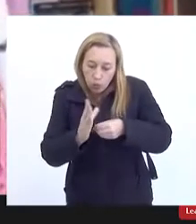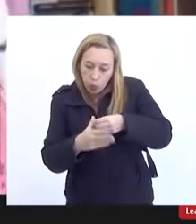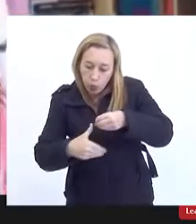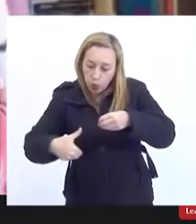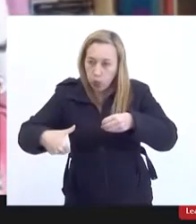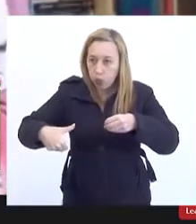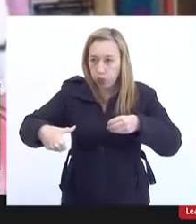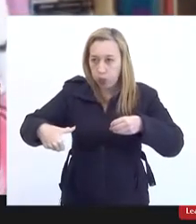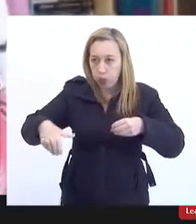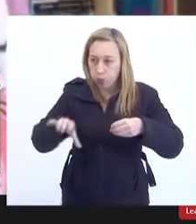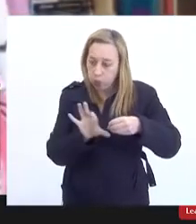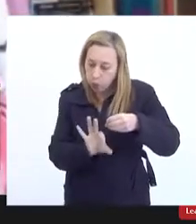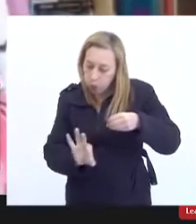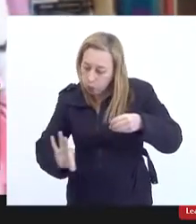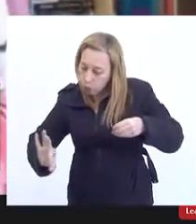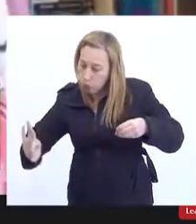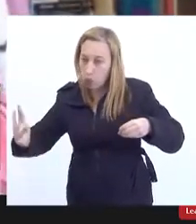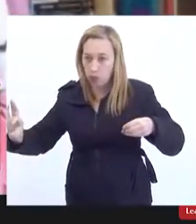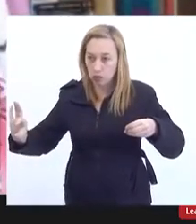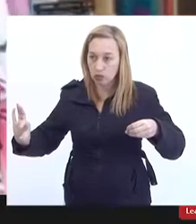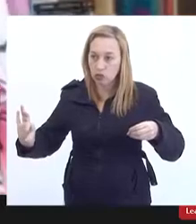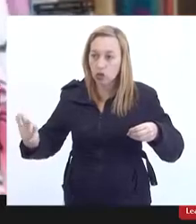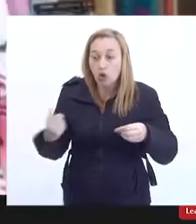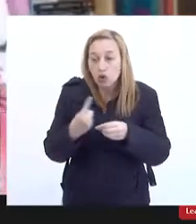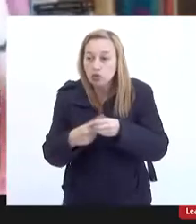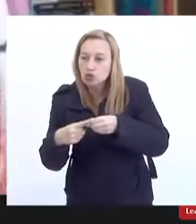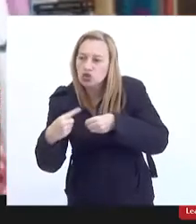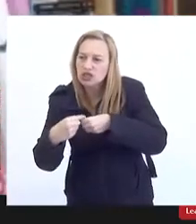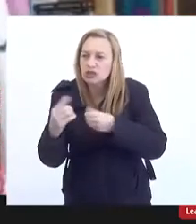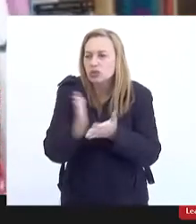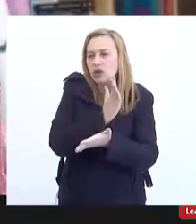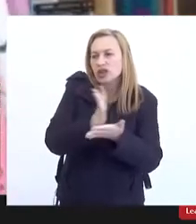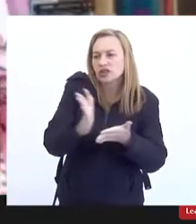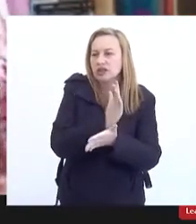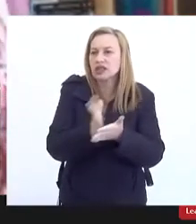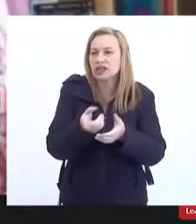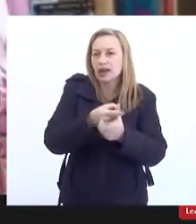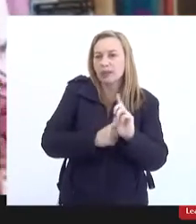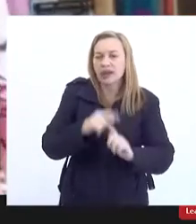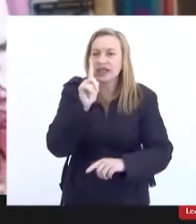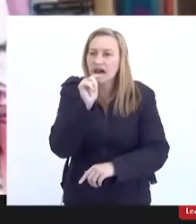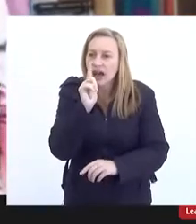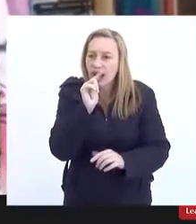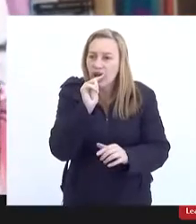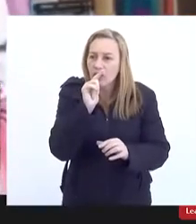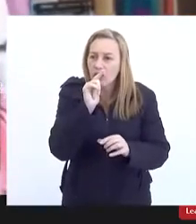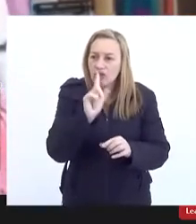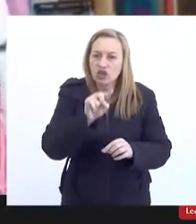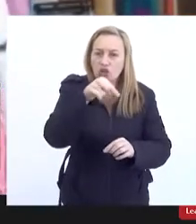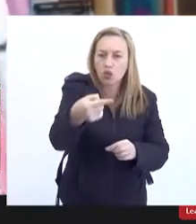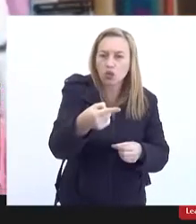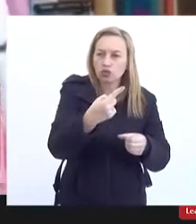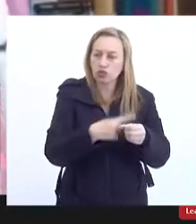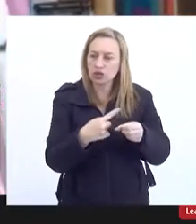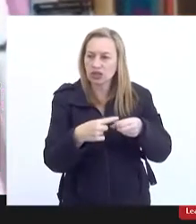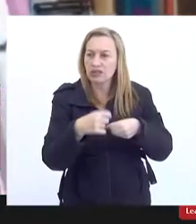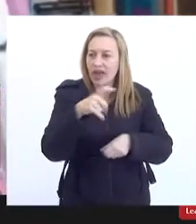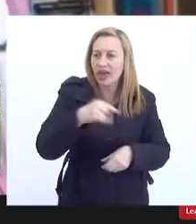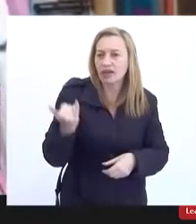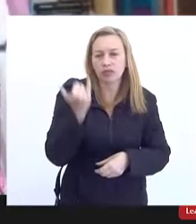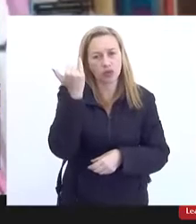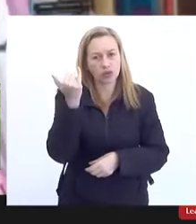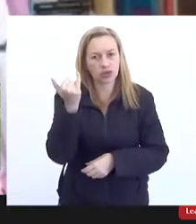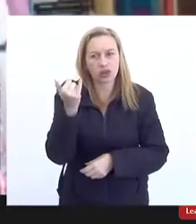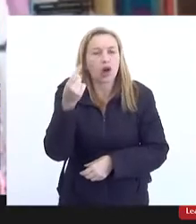forma de bacia. Os municípios, às vezes, um município depende da água que vem de outro. Então, é muito importante